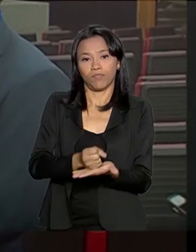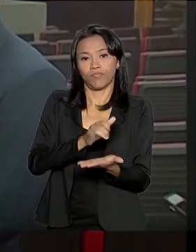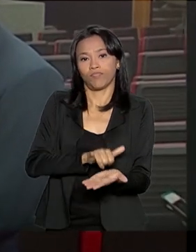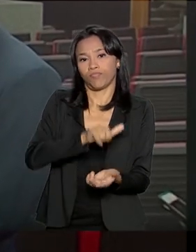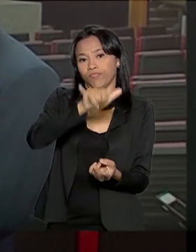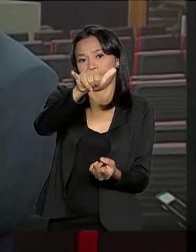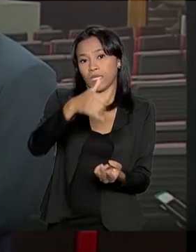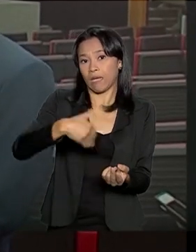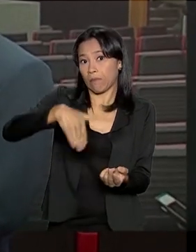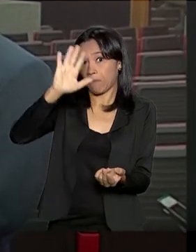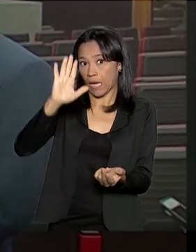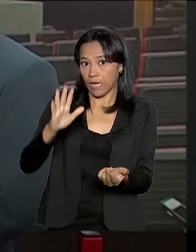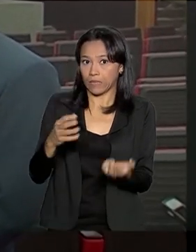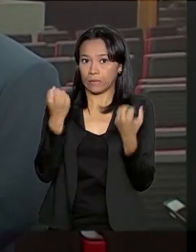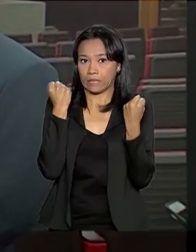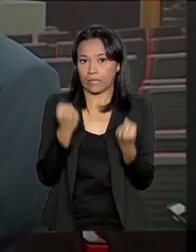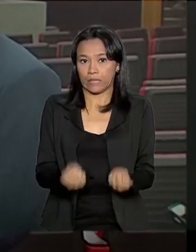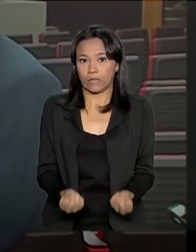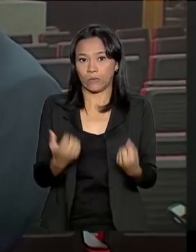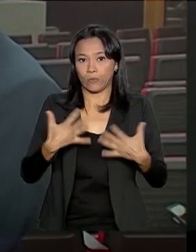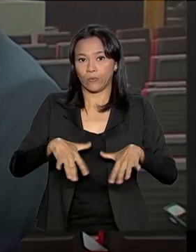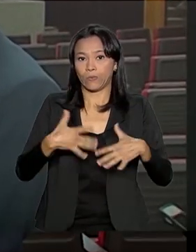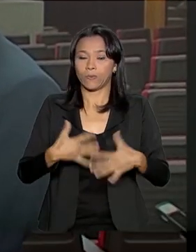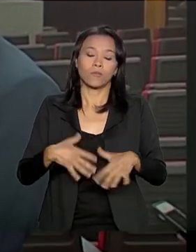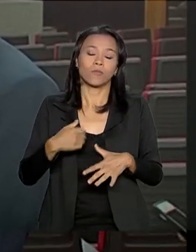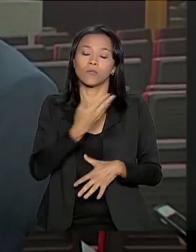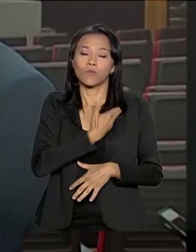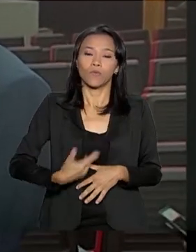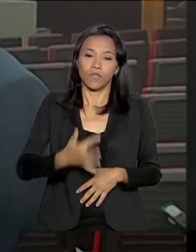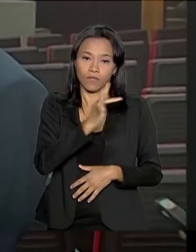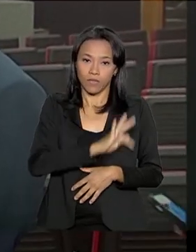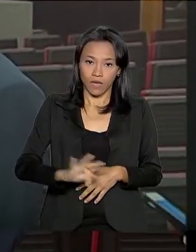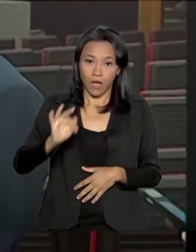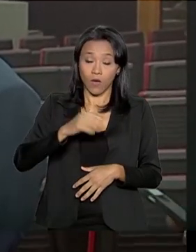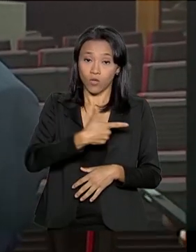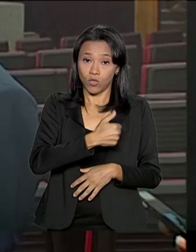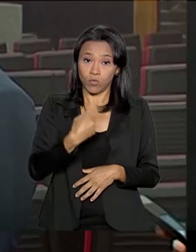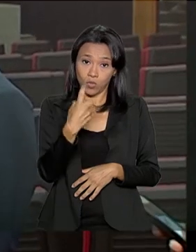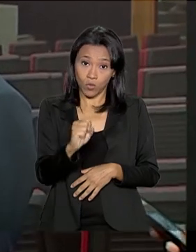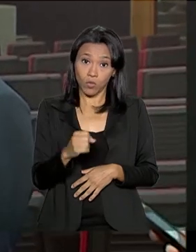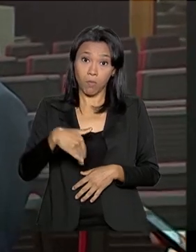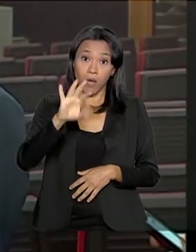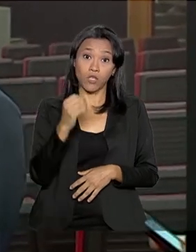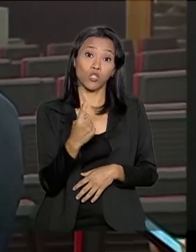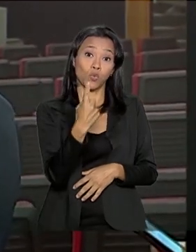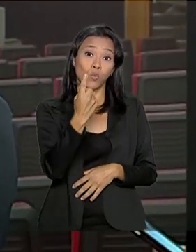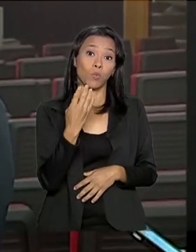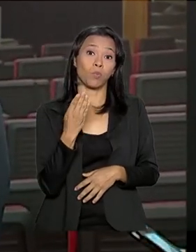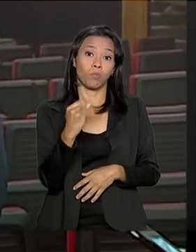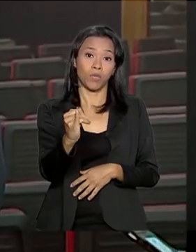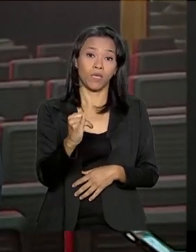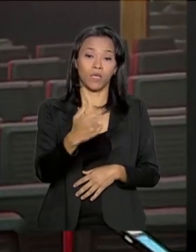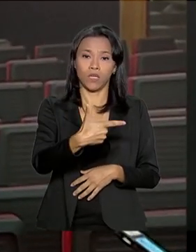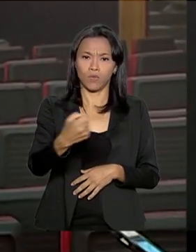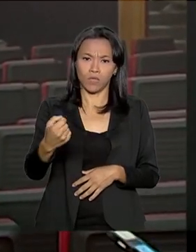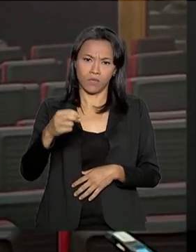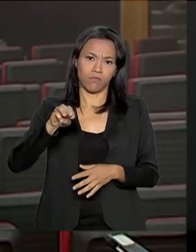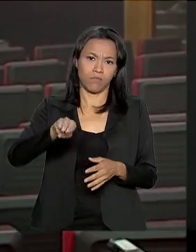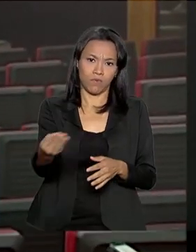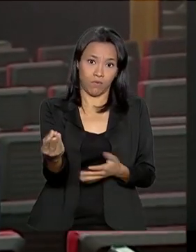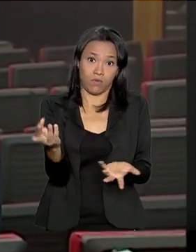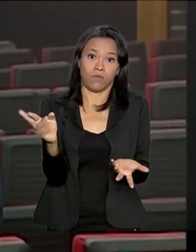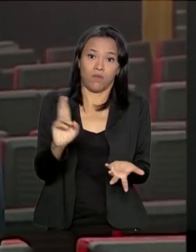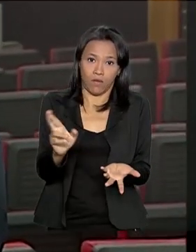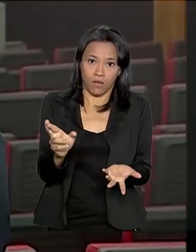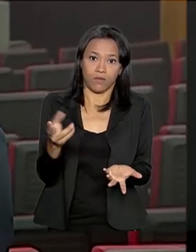despesas mais relevantes do governo federal. Em 2018, foram mais de 1 bilhão e 200 milhões de reais gastos nessa finalidade.